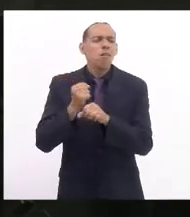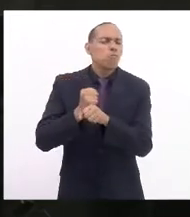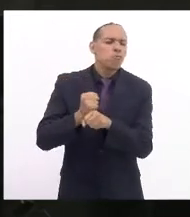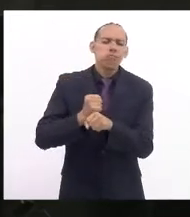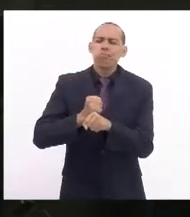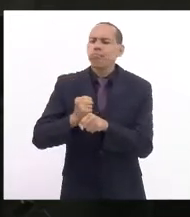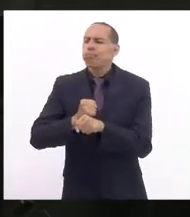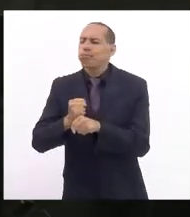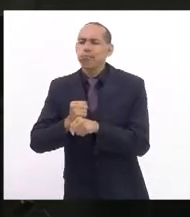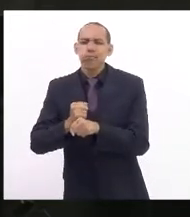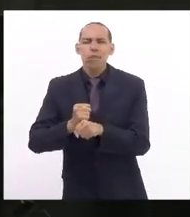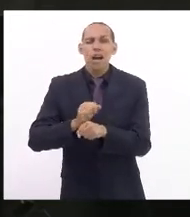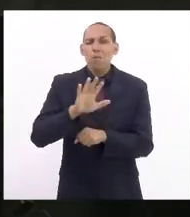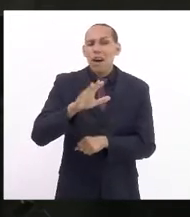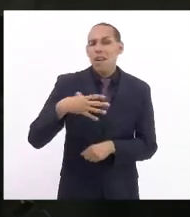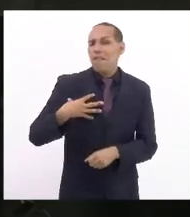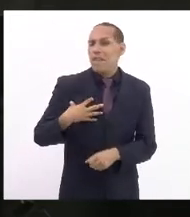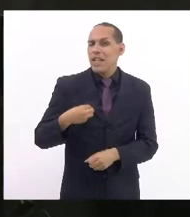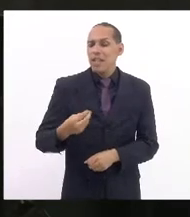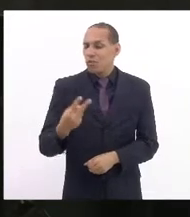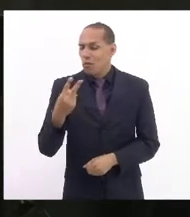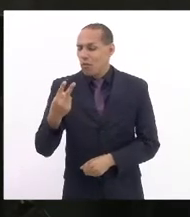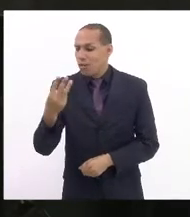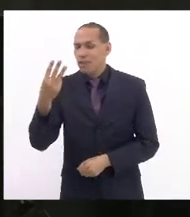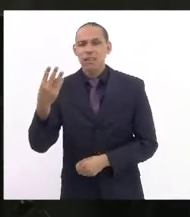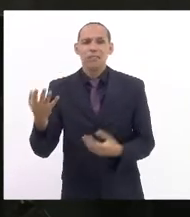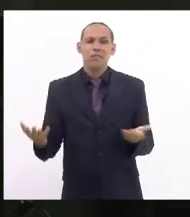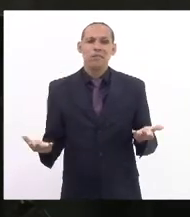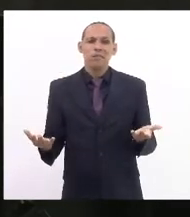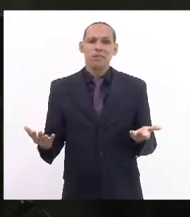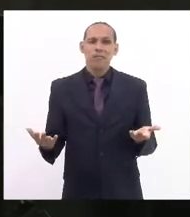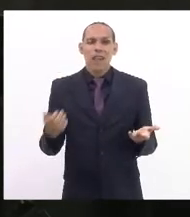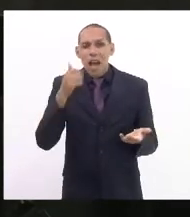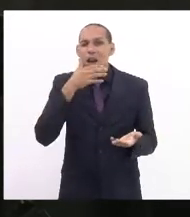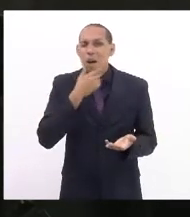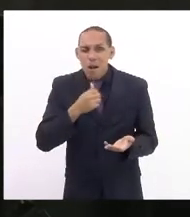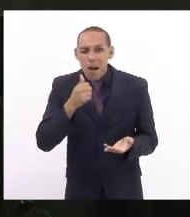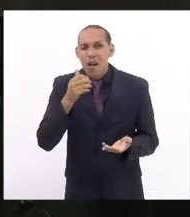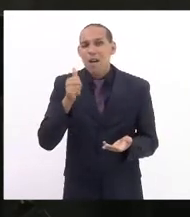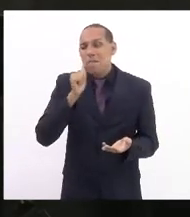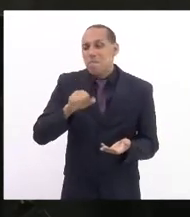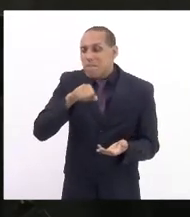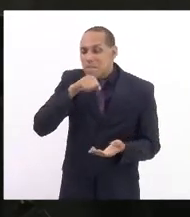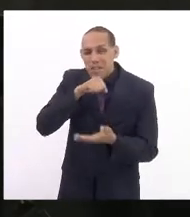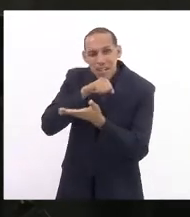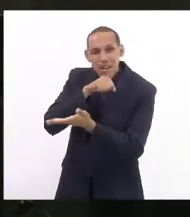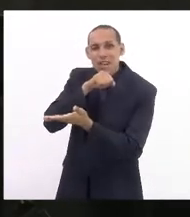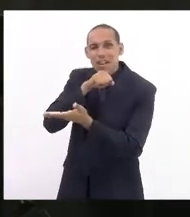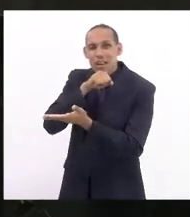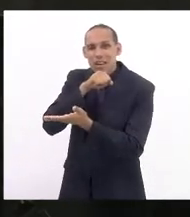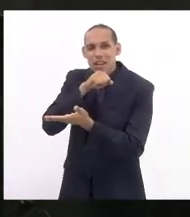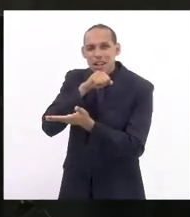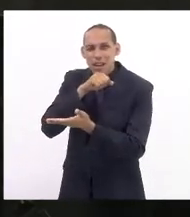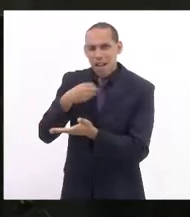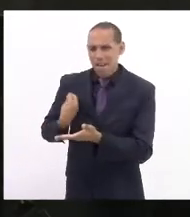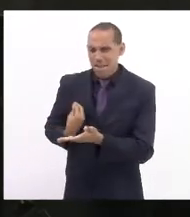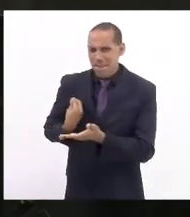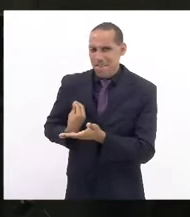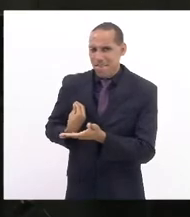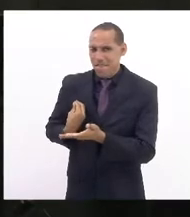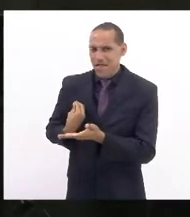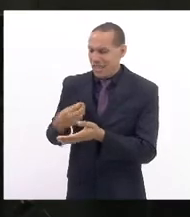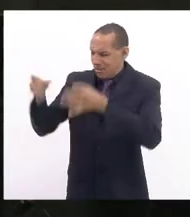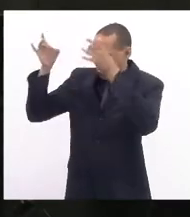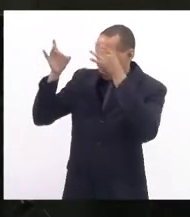mas ela tem dois, três filhos e uma mãe que se preza, ela não vai sair da vida, daquela vida